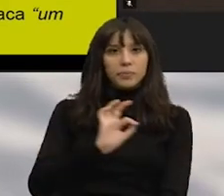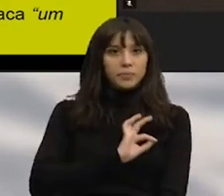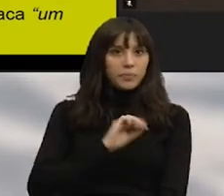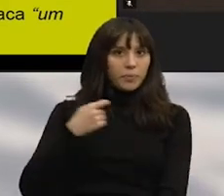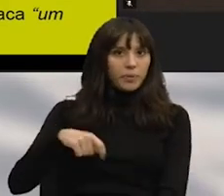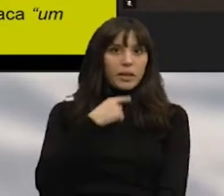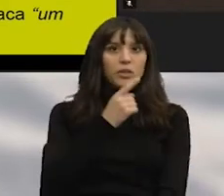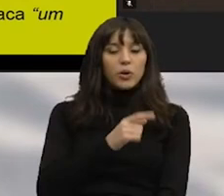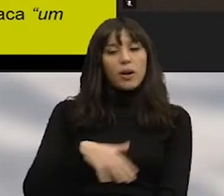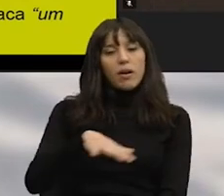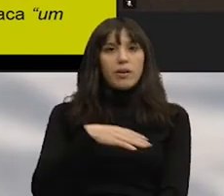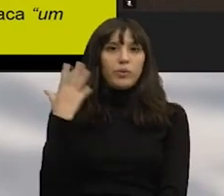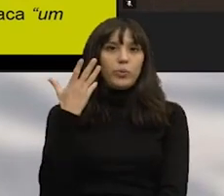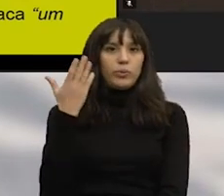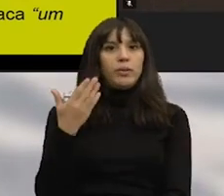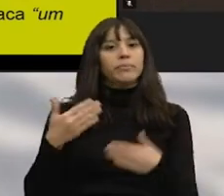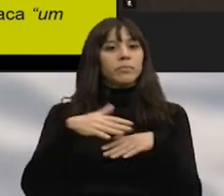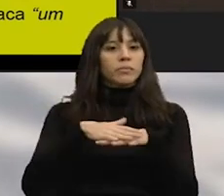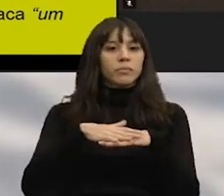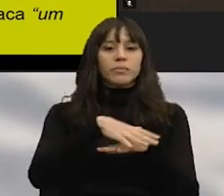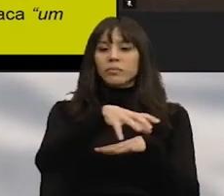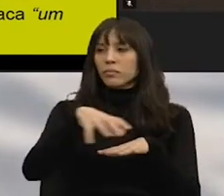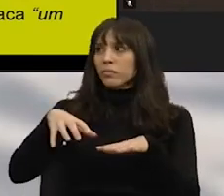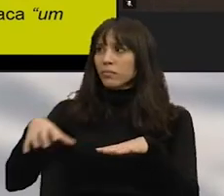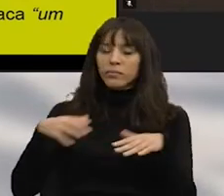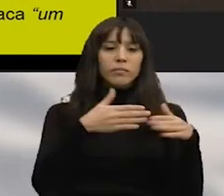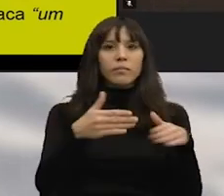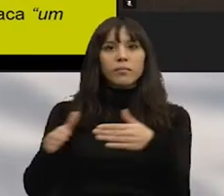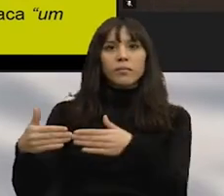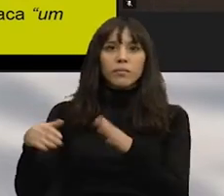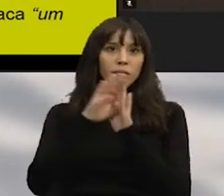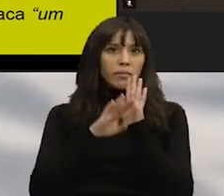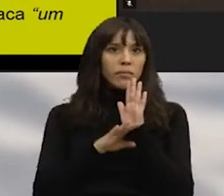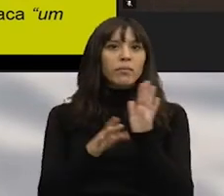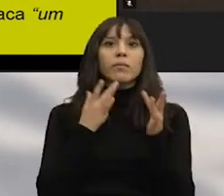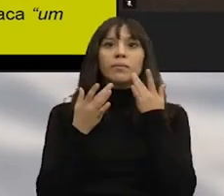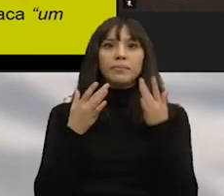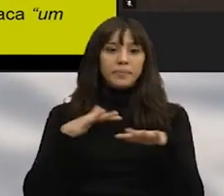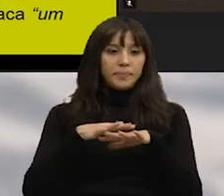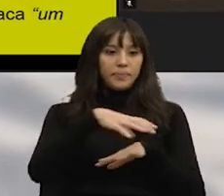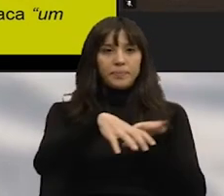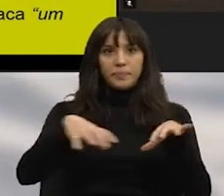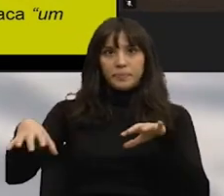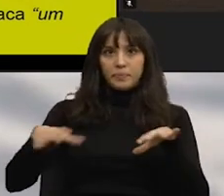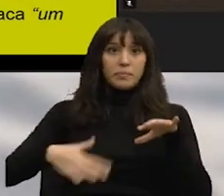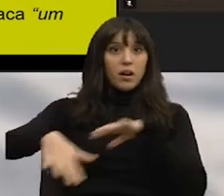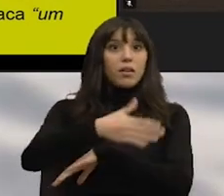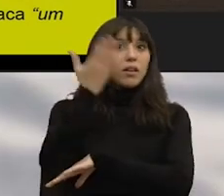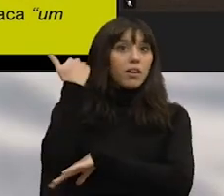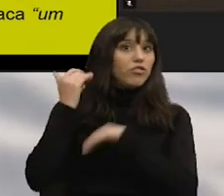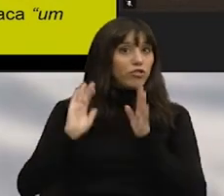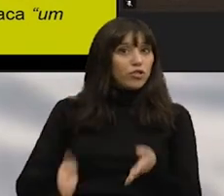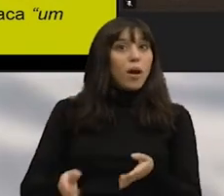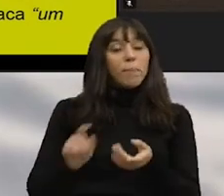Presidente de abrir um novo espaço cultural em cada bairro. E, na verdade, o programa Um Teatro em Cada Bairro tem sido um rebranding dos espaços culturais que já